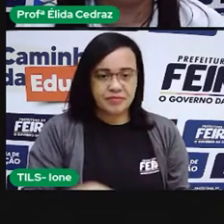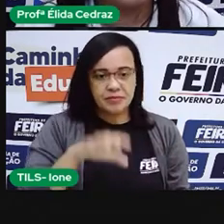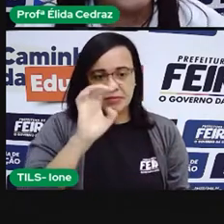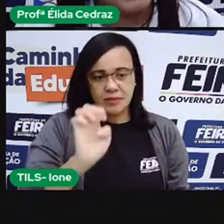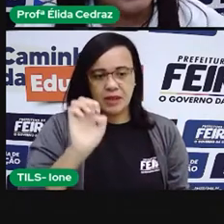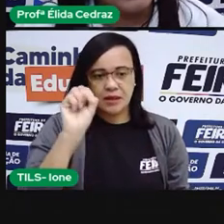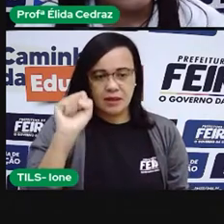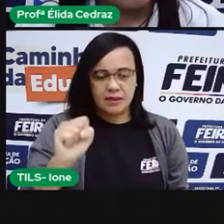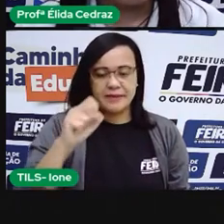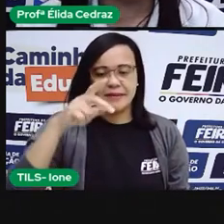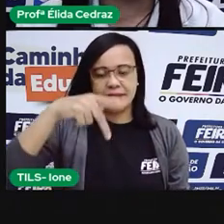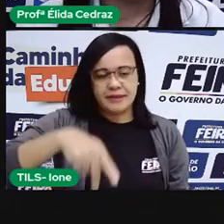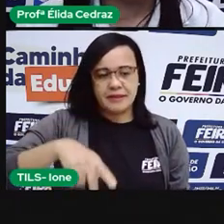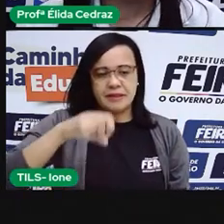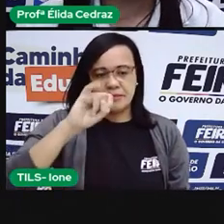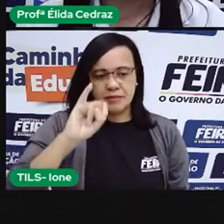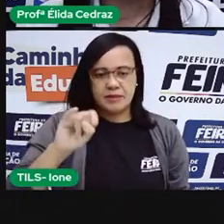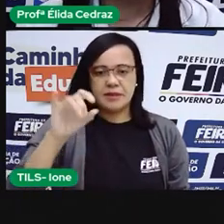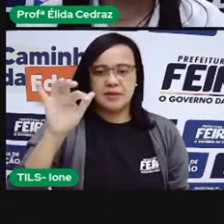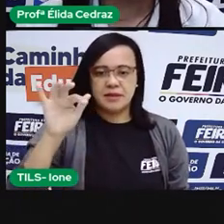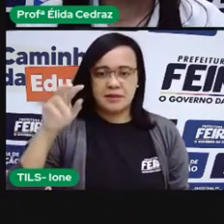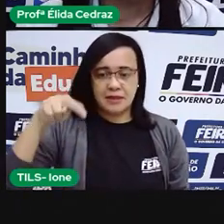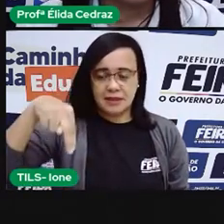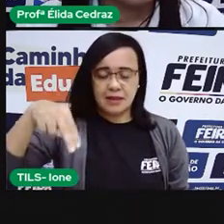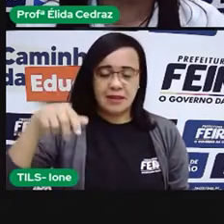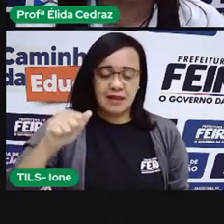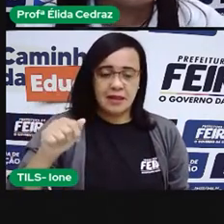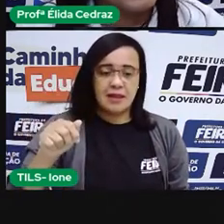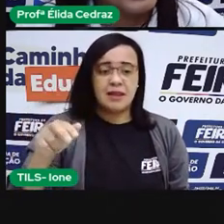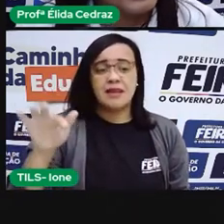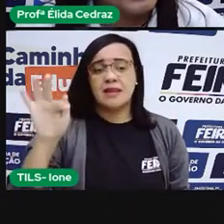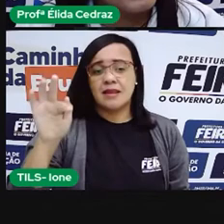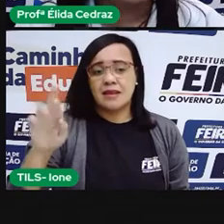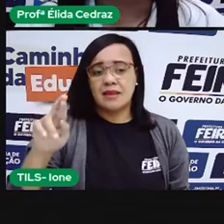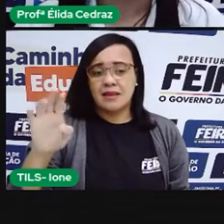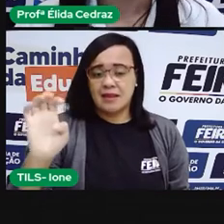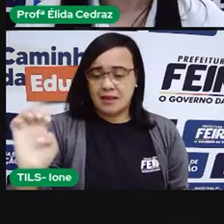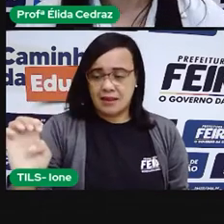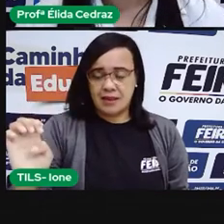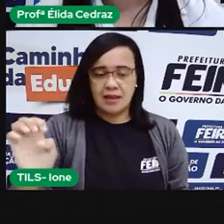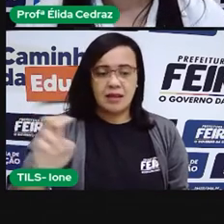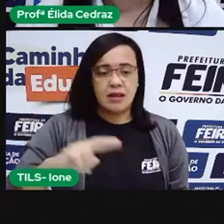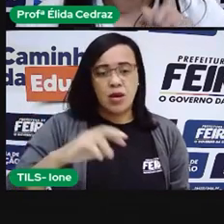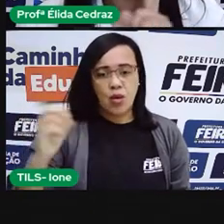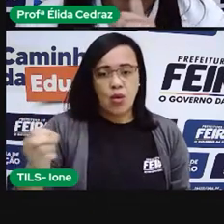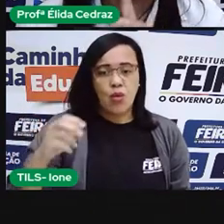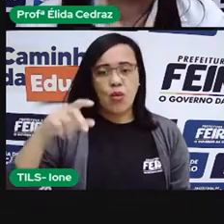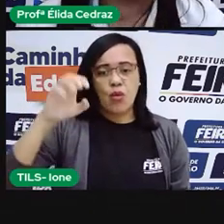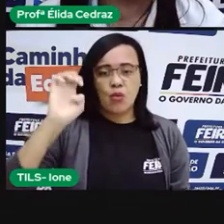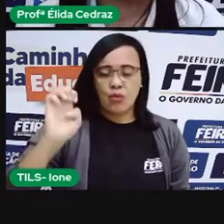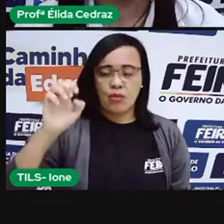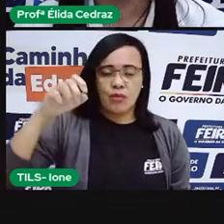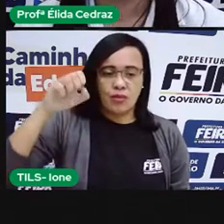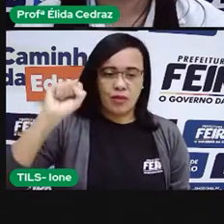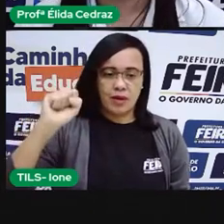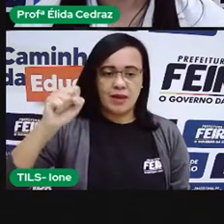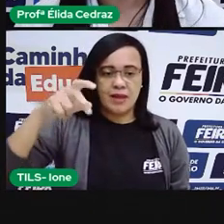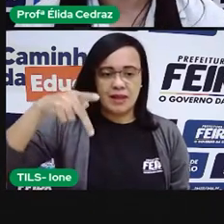Espináfre ou espináfre? Muito bem.